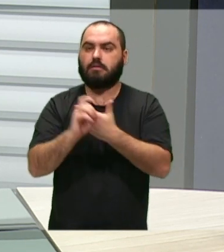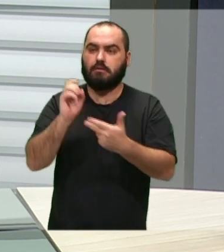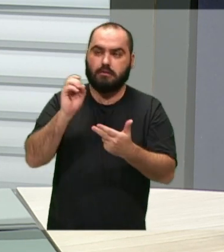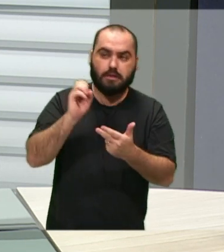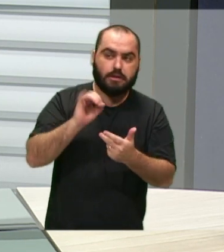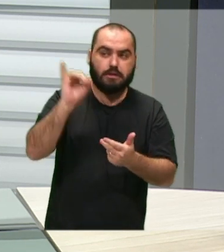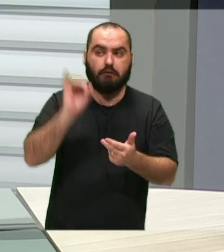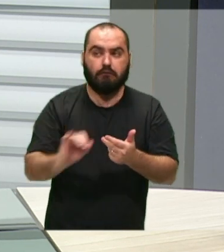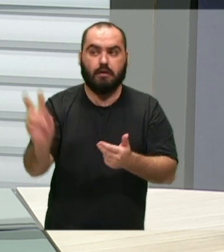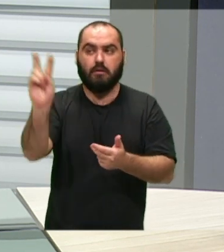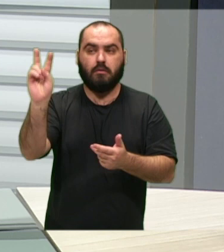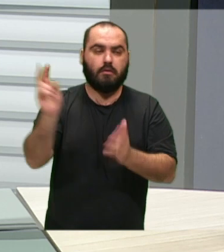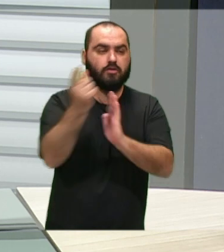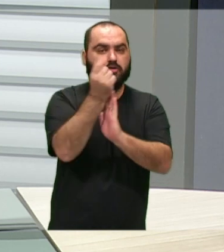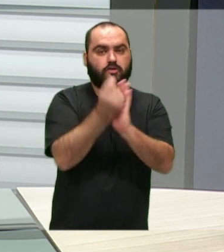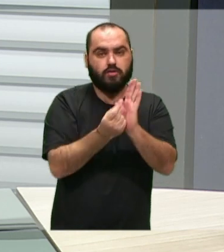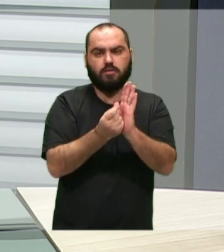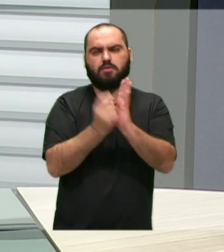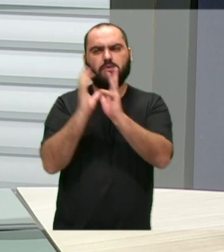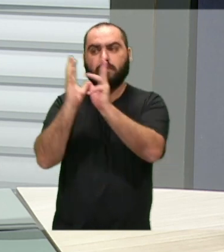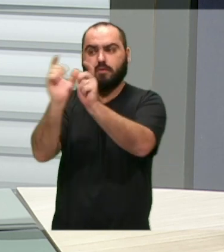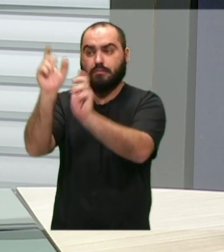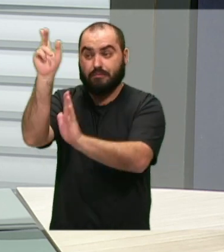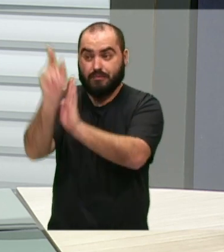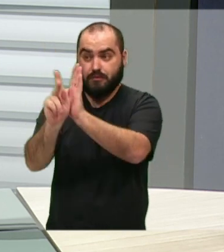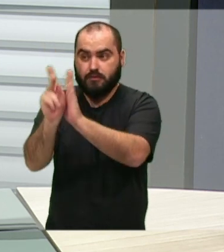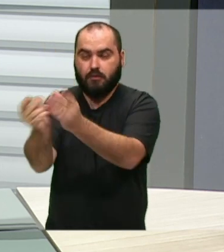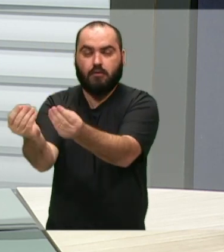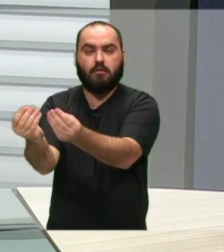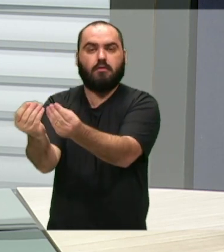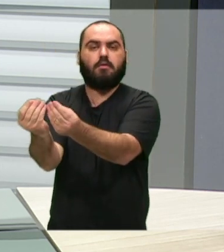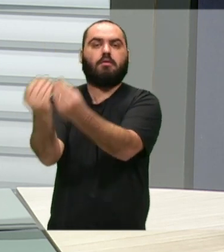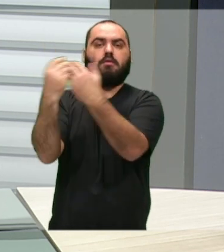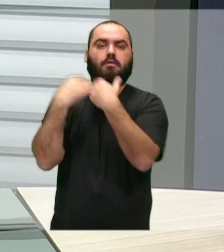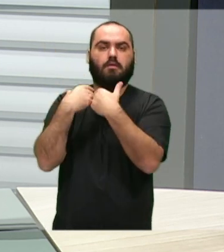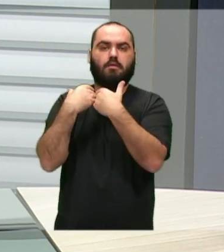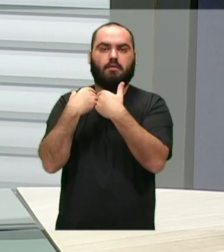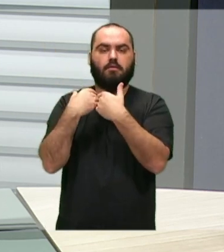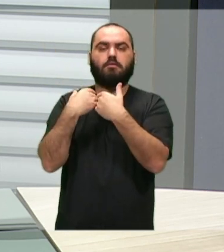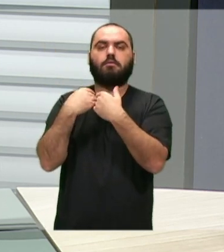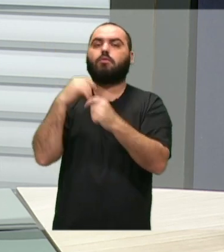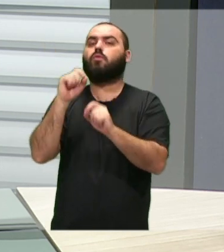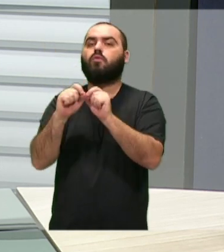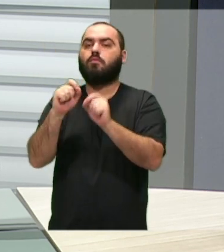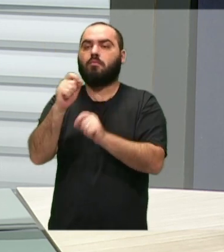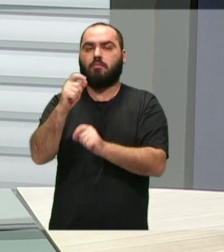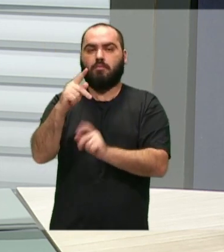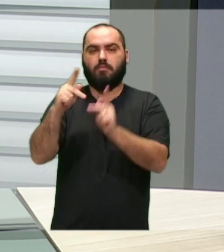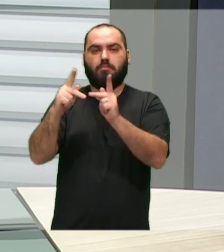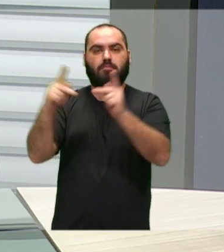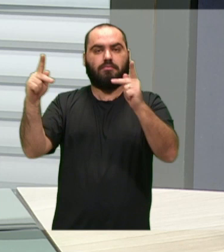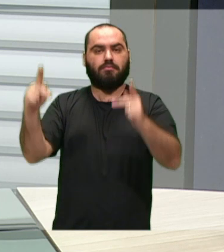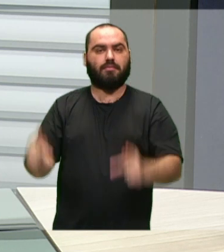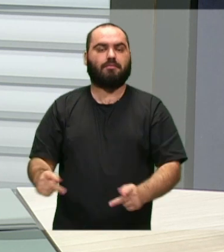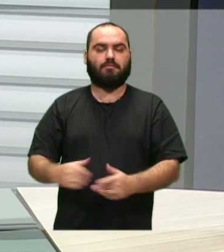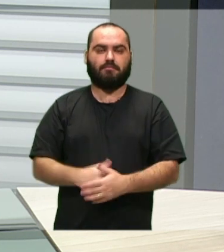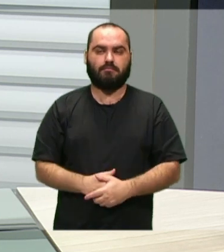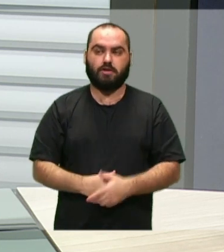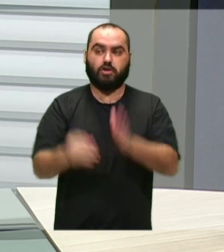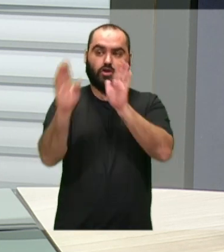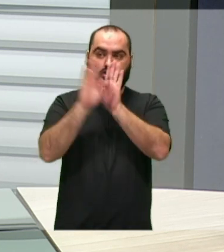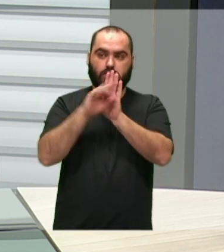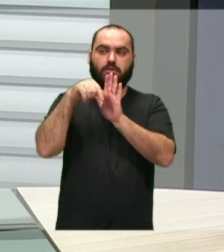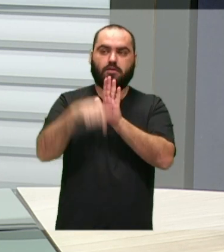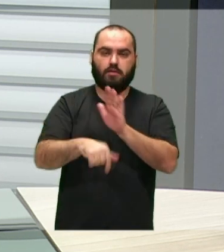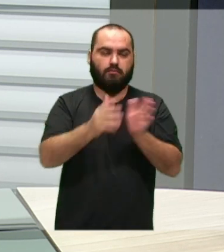não, orçamento anual. Então, todos esses projetos, eles são encaminhados pelo Executivo através da Procuradoria. Aqui recebemos, e eles